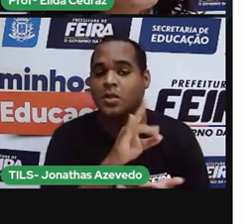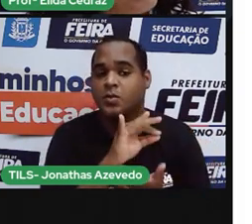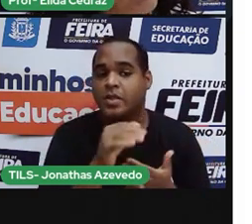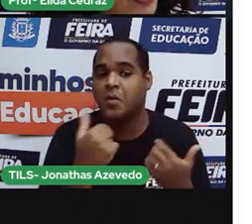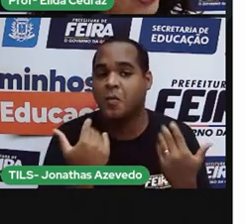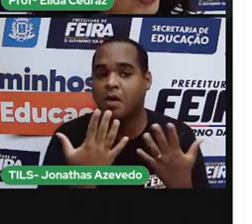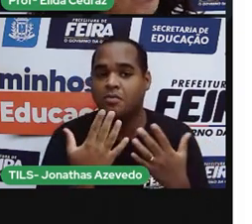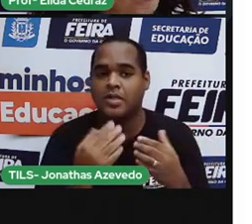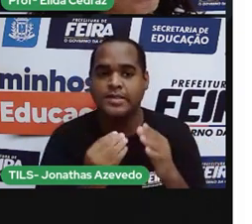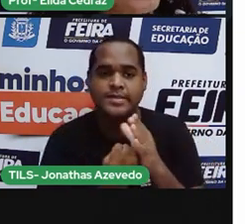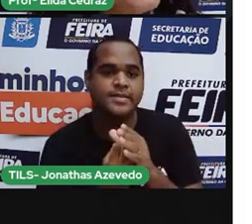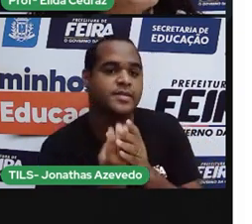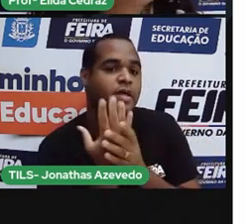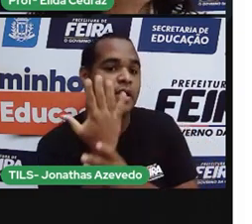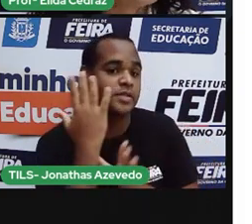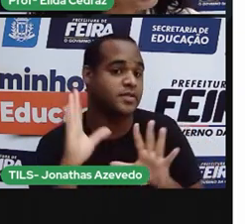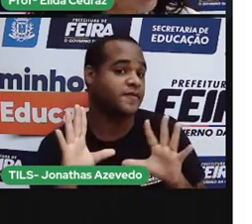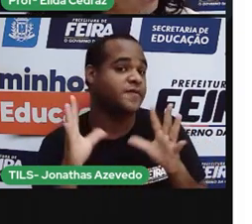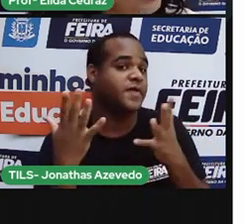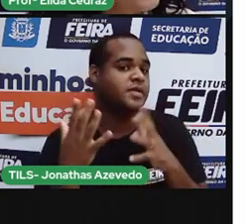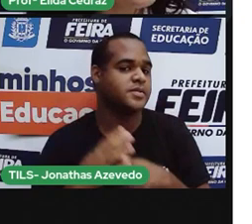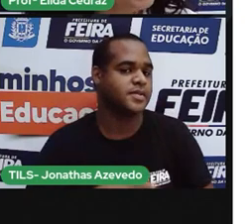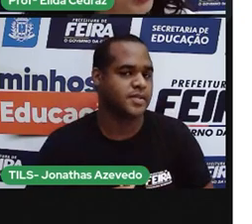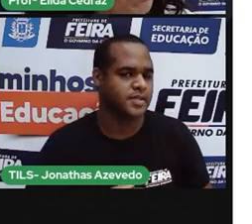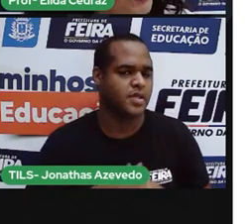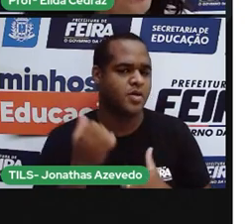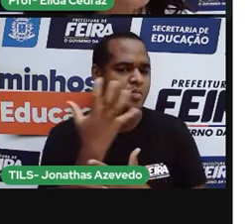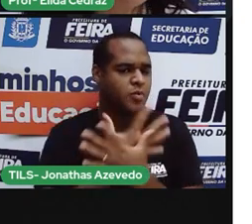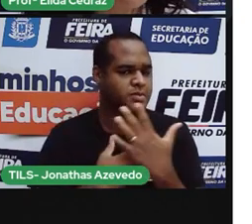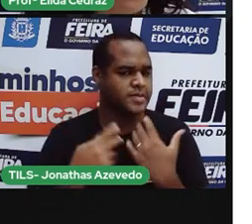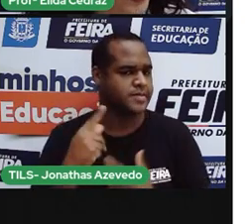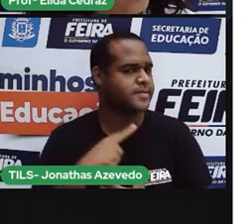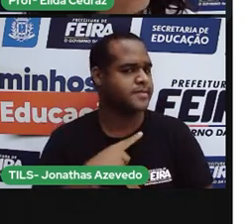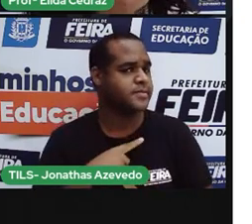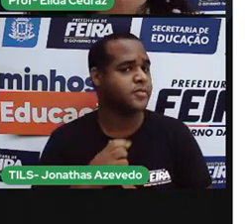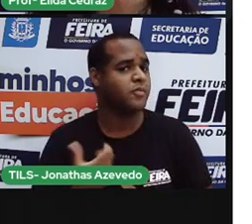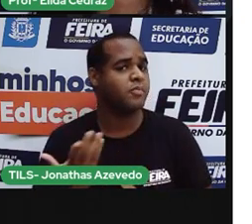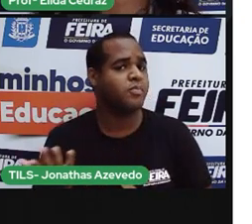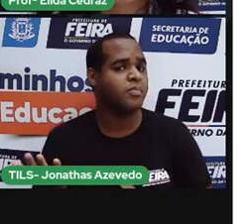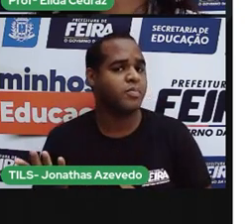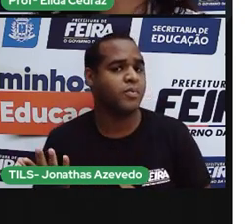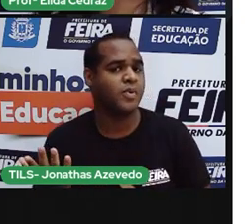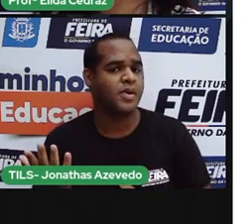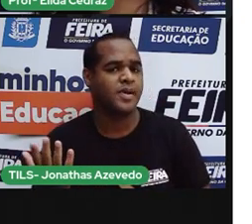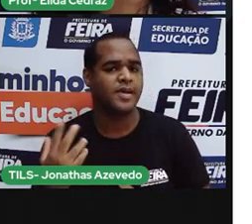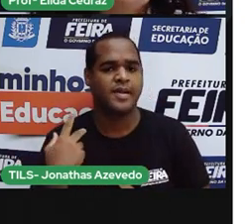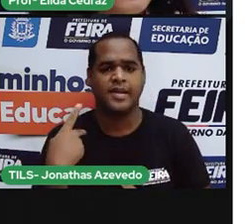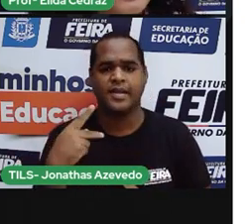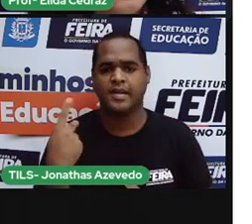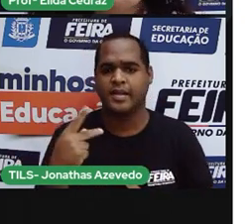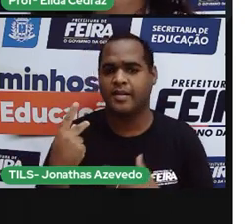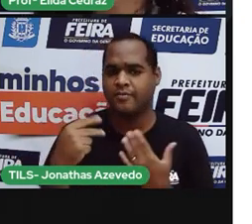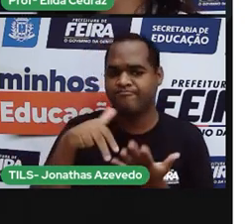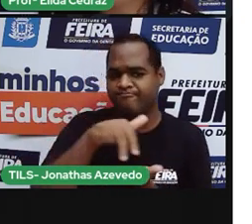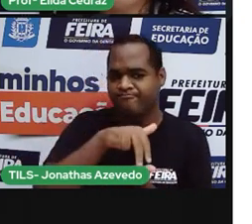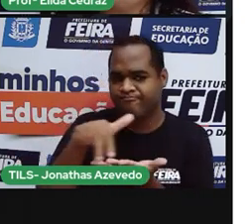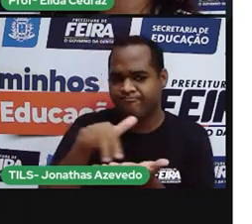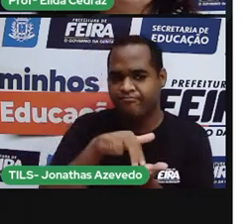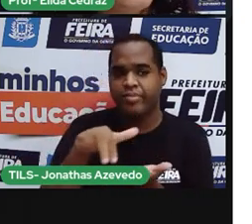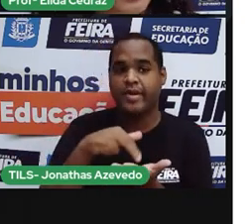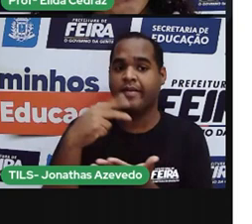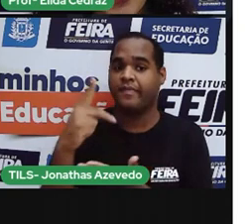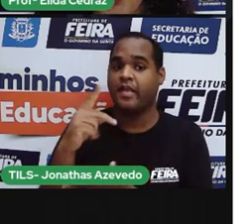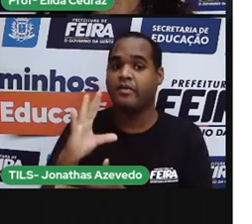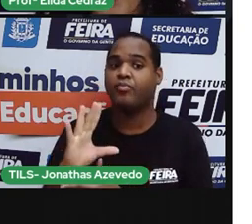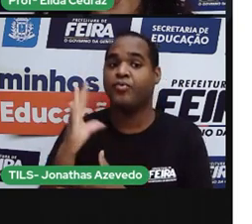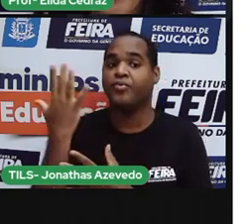origem da festa? Existe música típica? Qual? Qual a dança que acontece